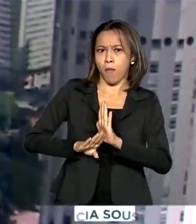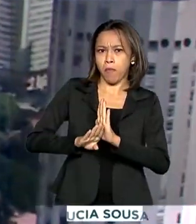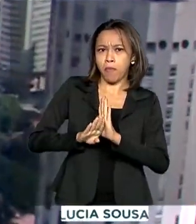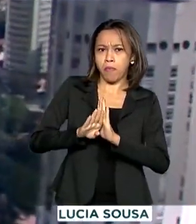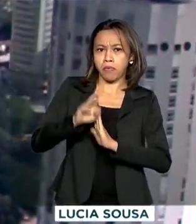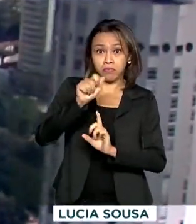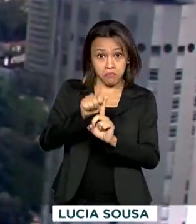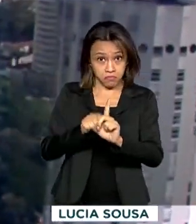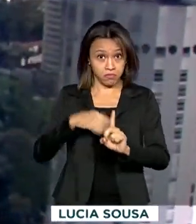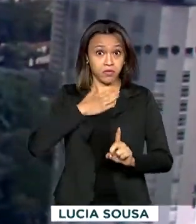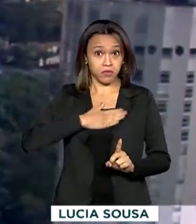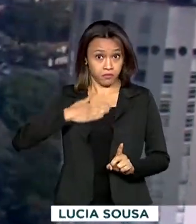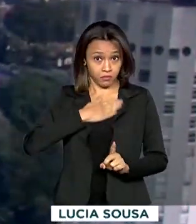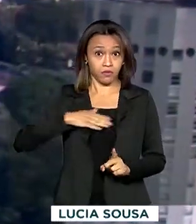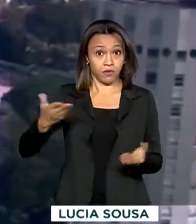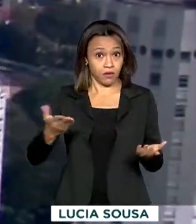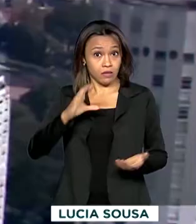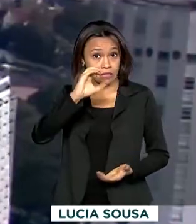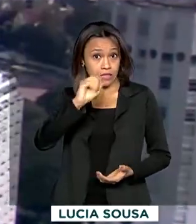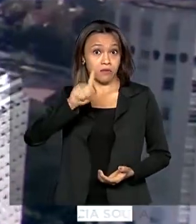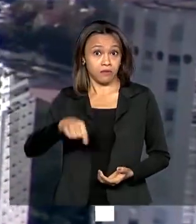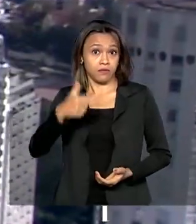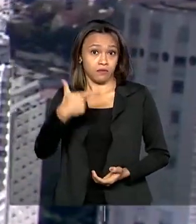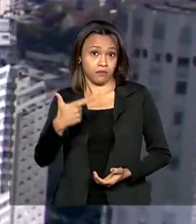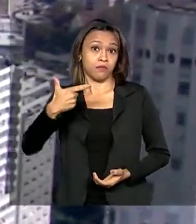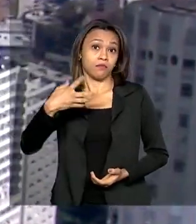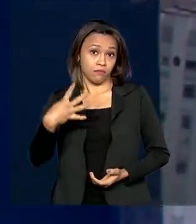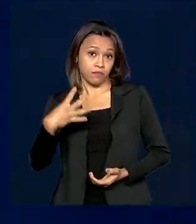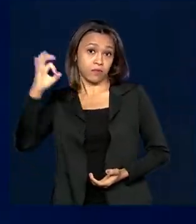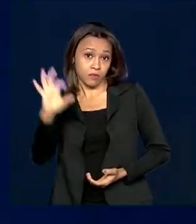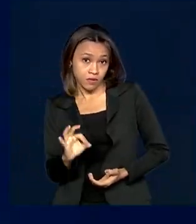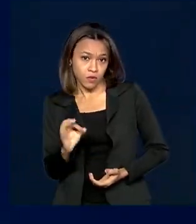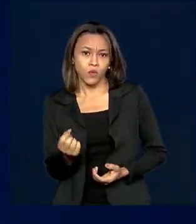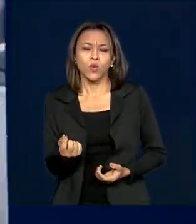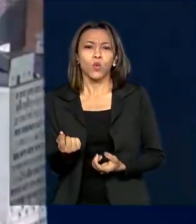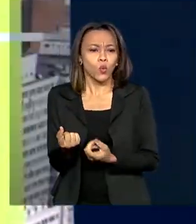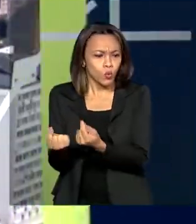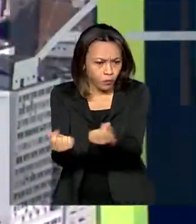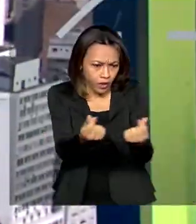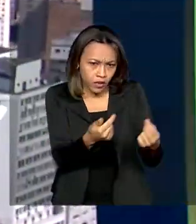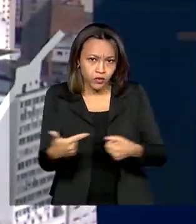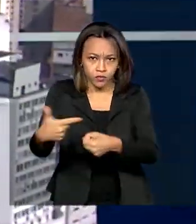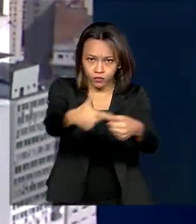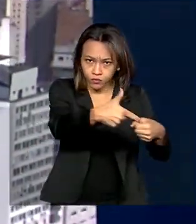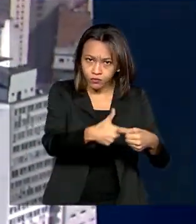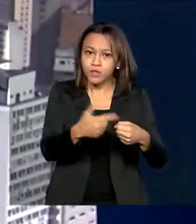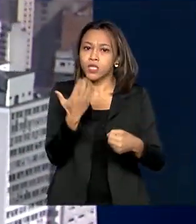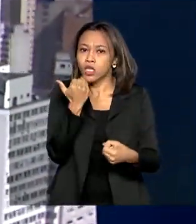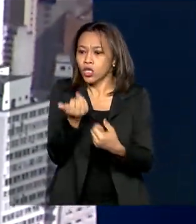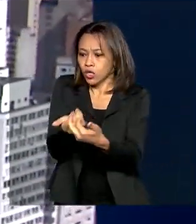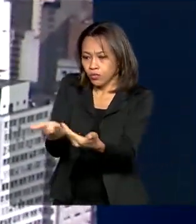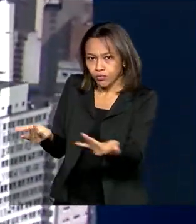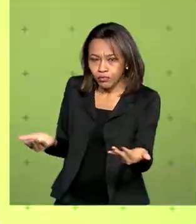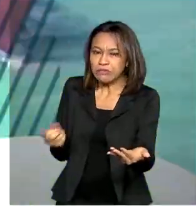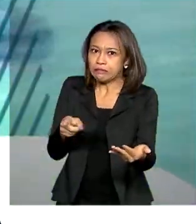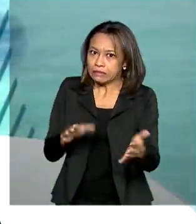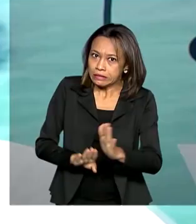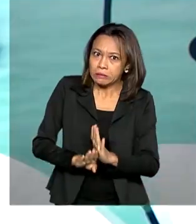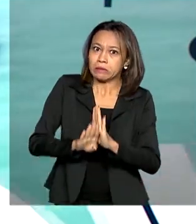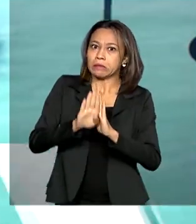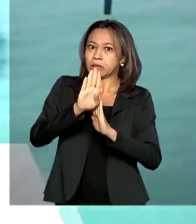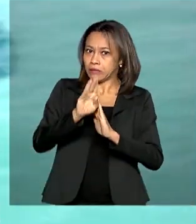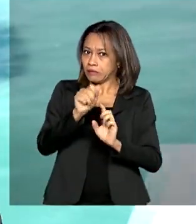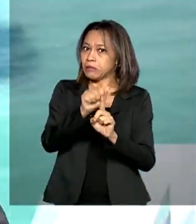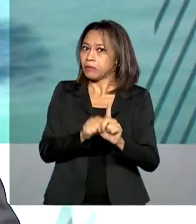agosto e ficou em 0,24%. Os preços dos combustíveis e dos alimentos puxaram o índice do mês